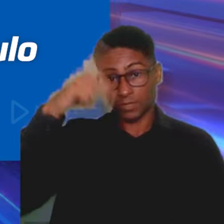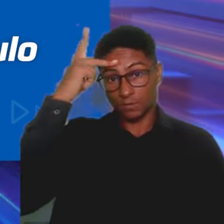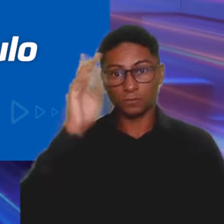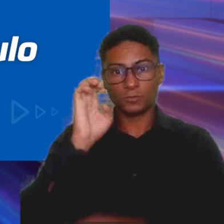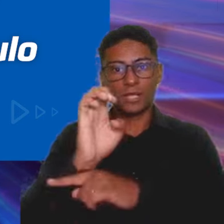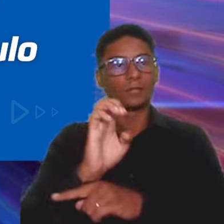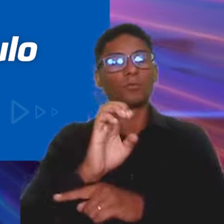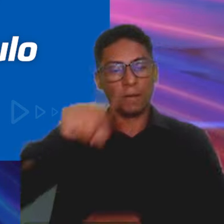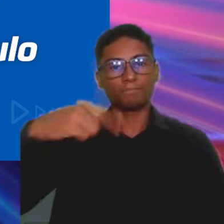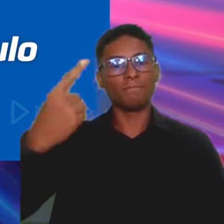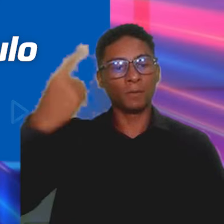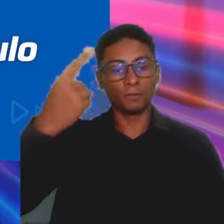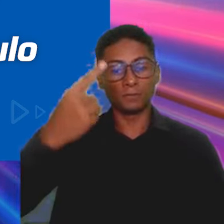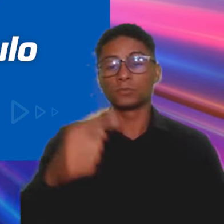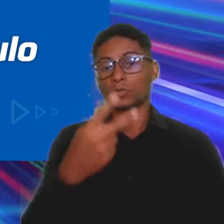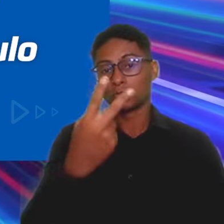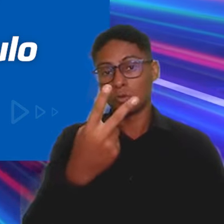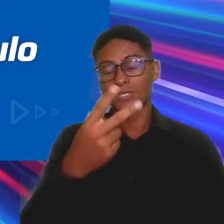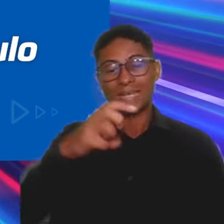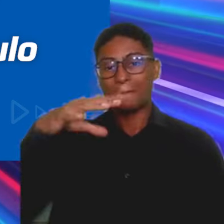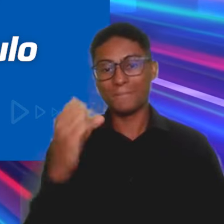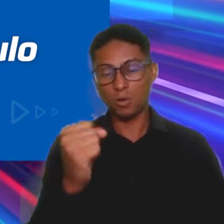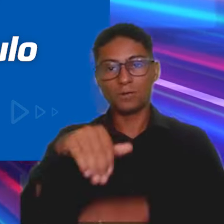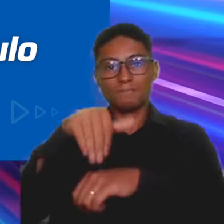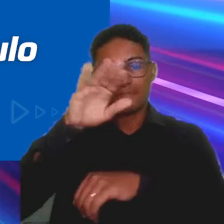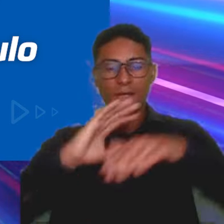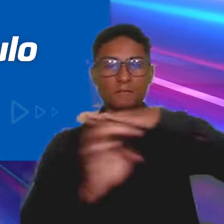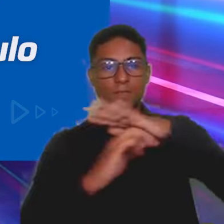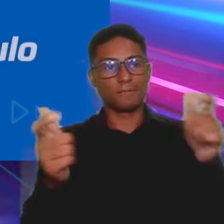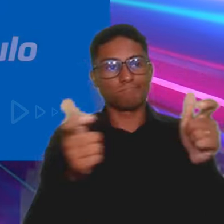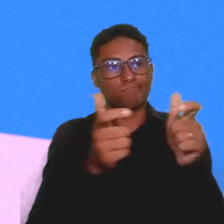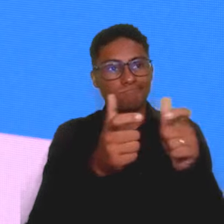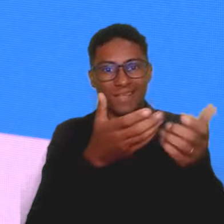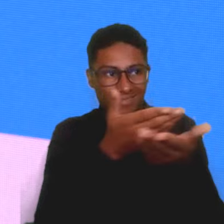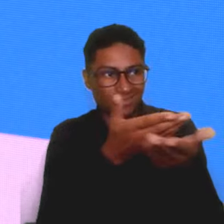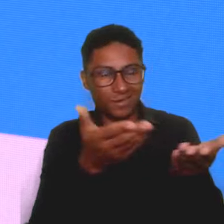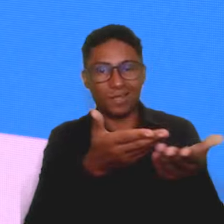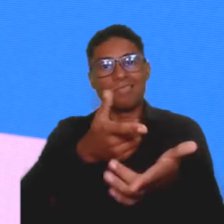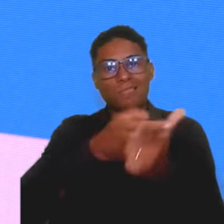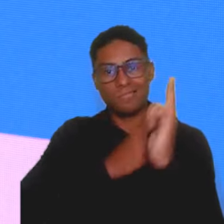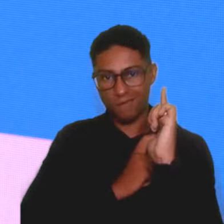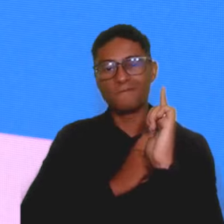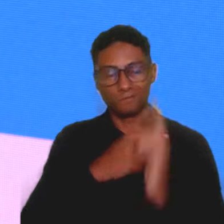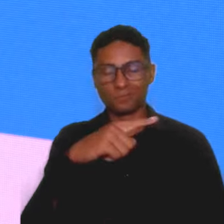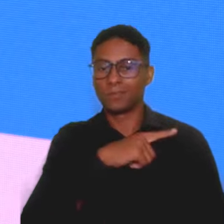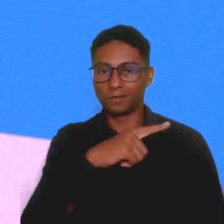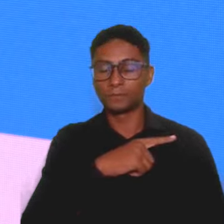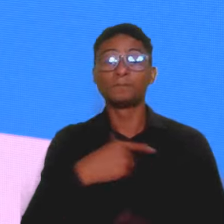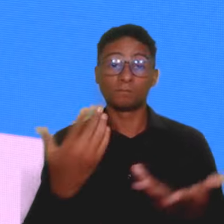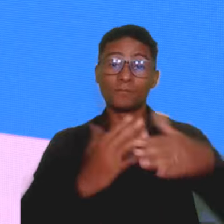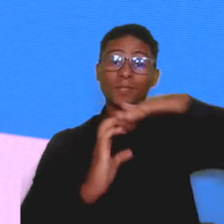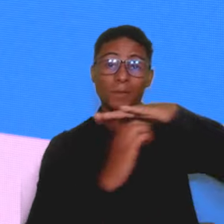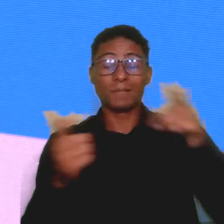lidera o ranking com pouco mais de 2 milhões de pequenos negócios inadimplentes. Esses números mostram que muitos pequenos negócios